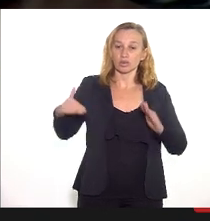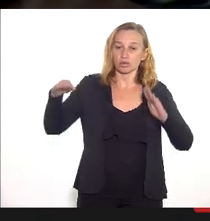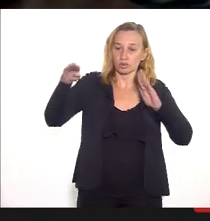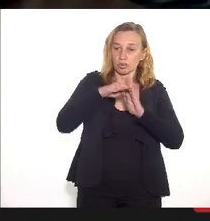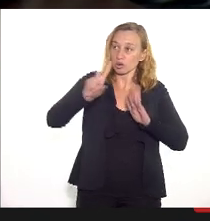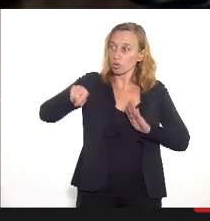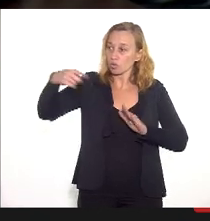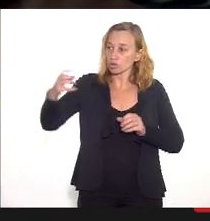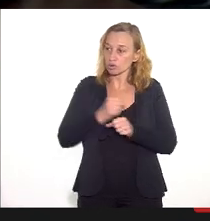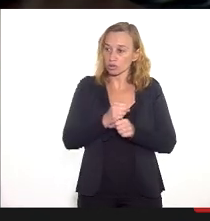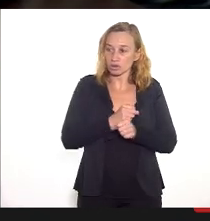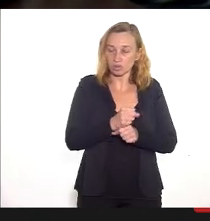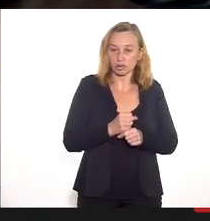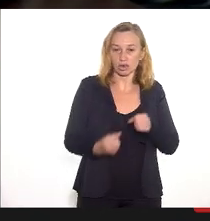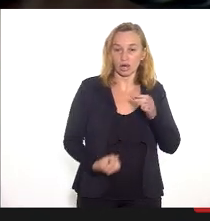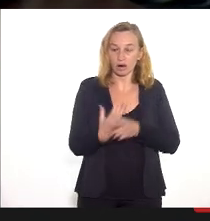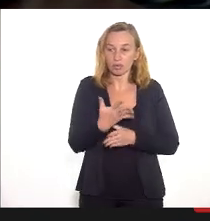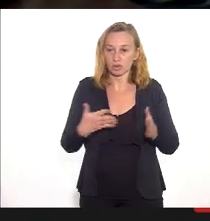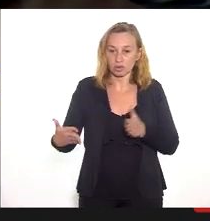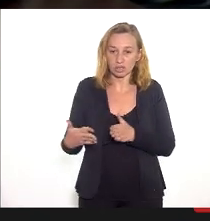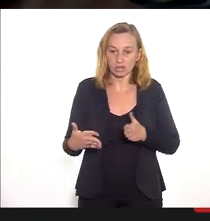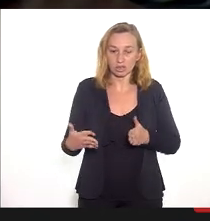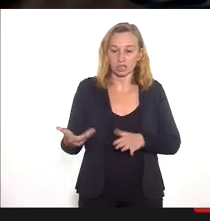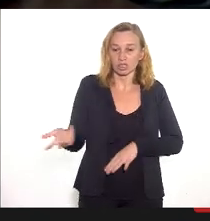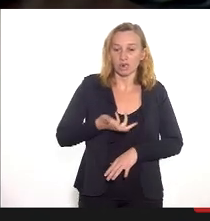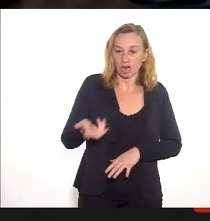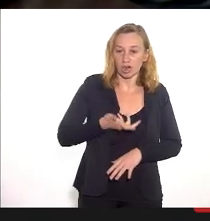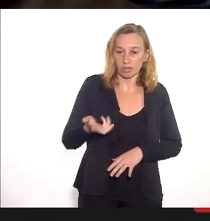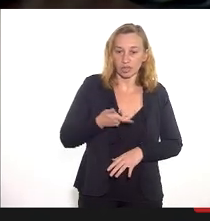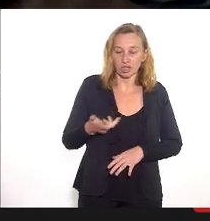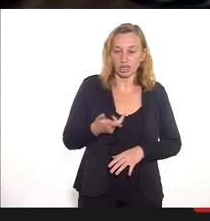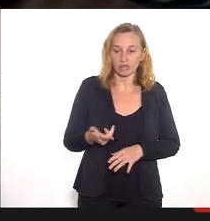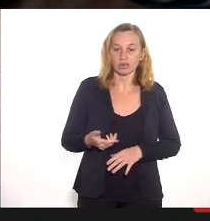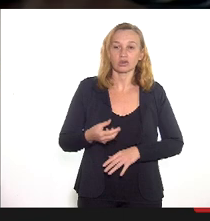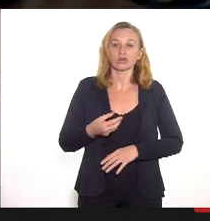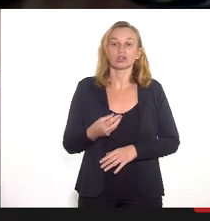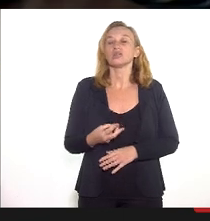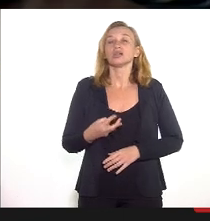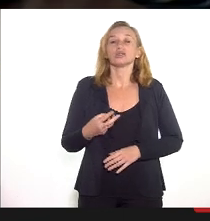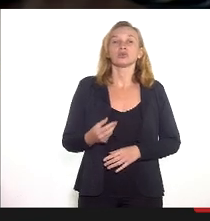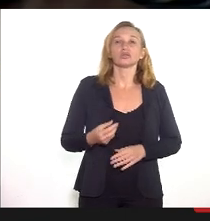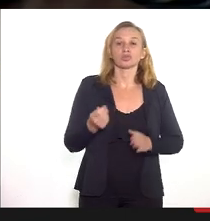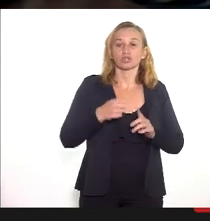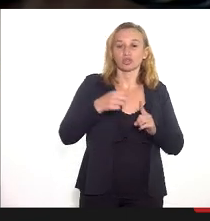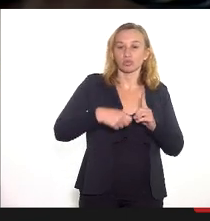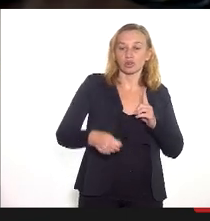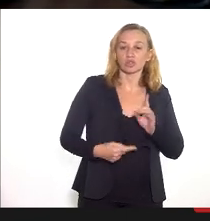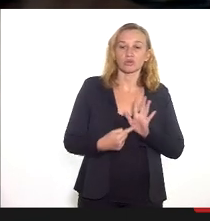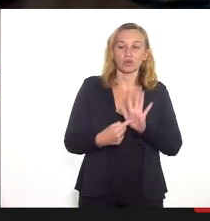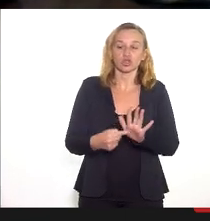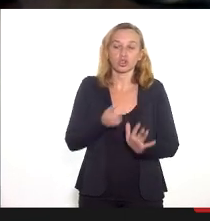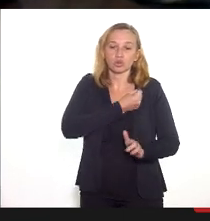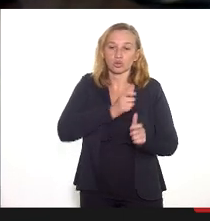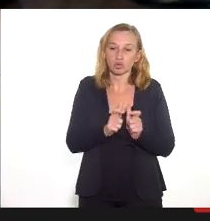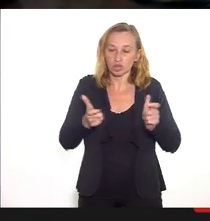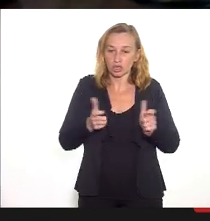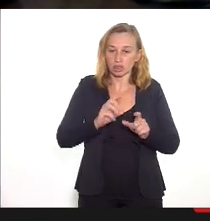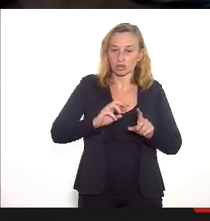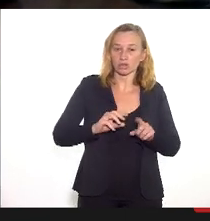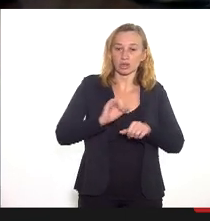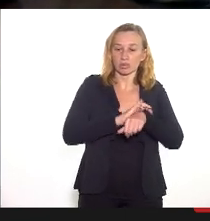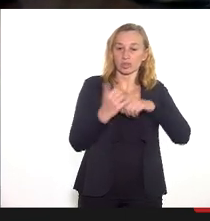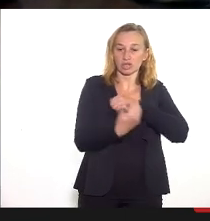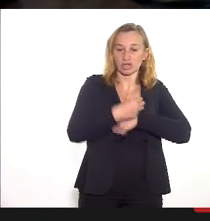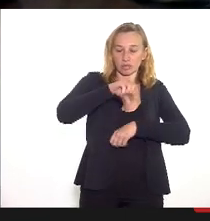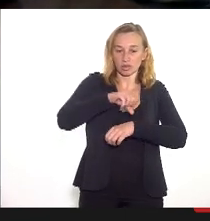O perfil da produção dos atendimentos de urgência e emergência no trimestre reflete as demandas da pandemia de COVID-19 no Estado.